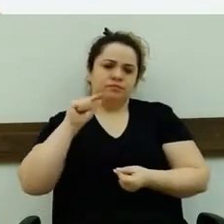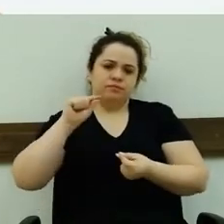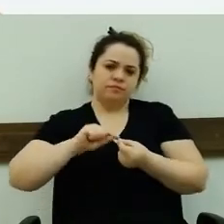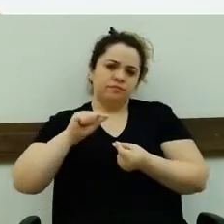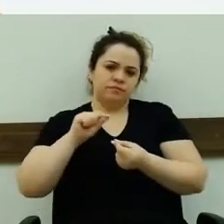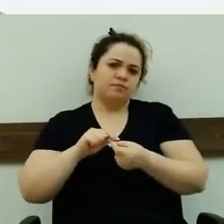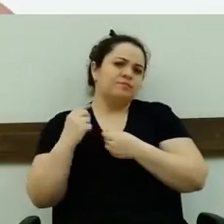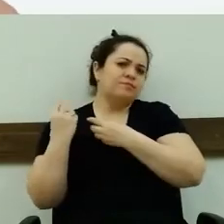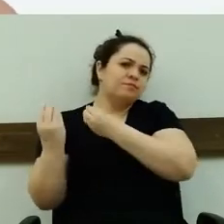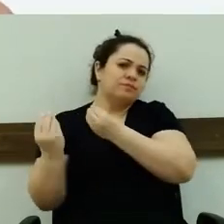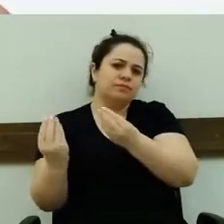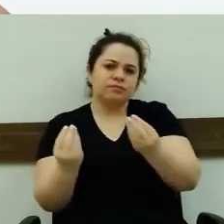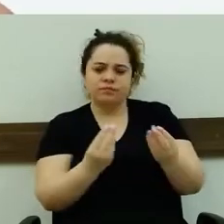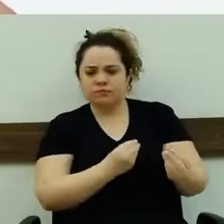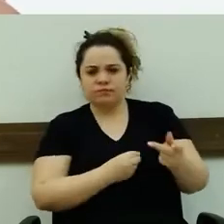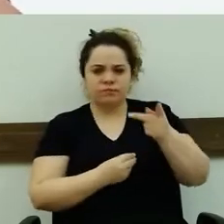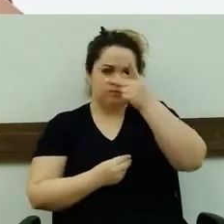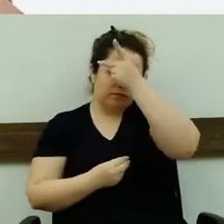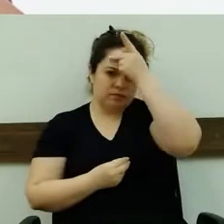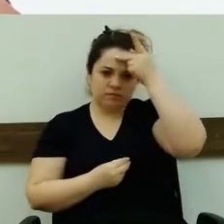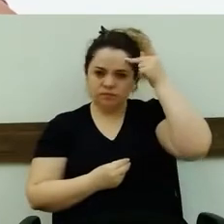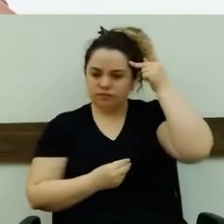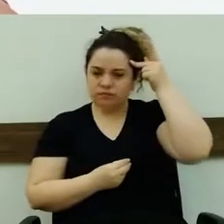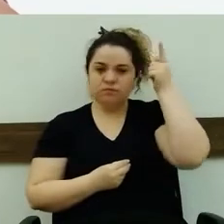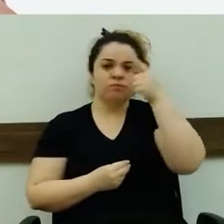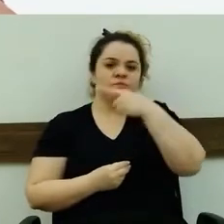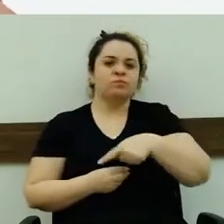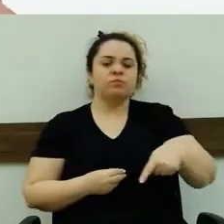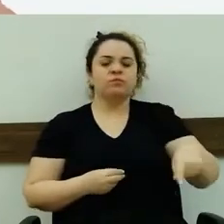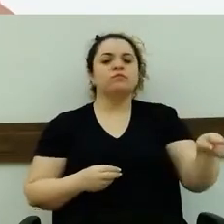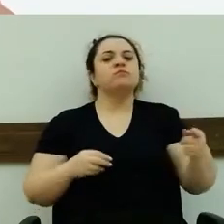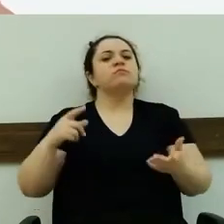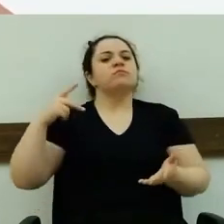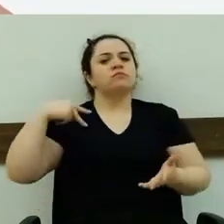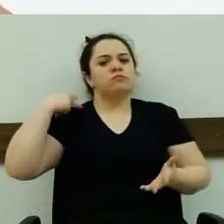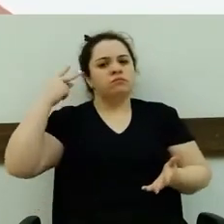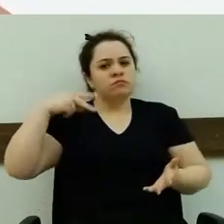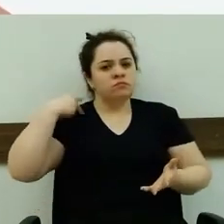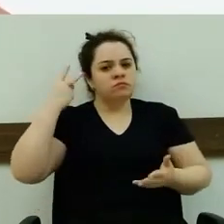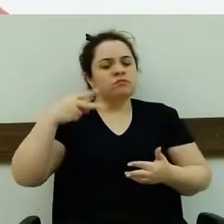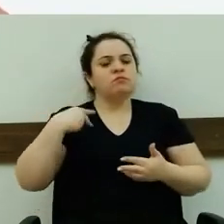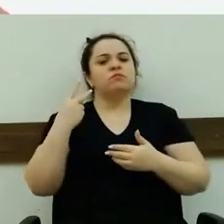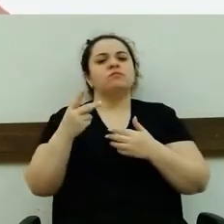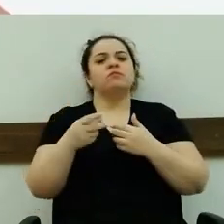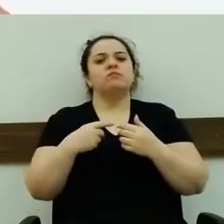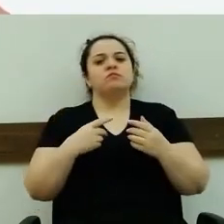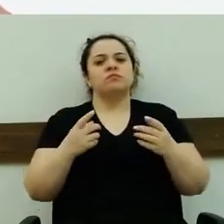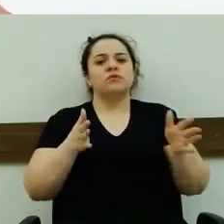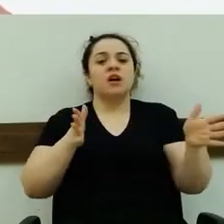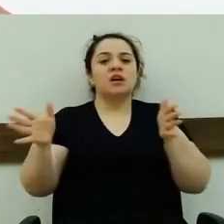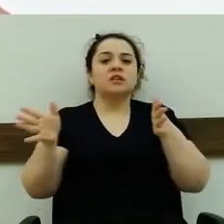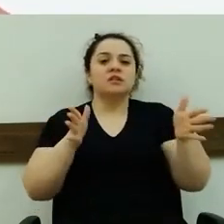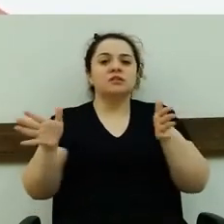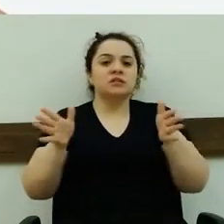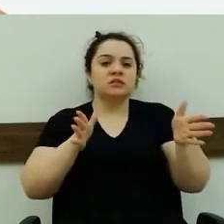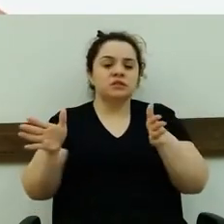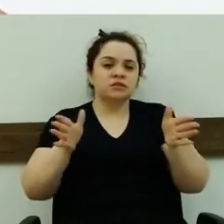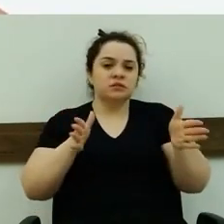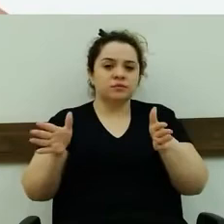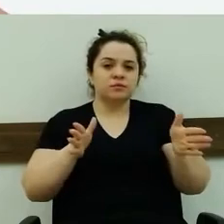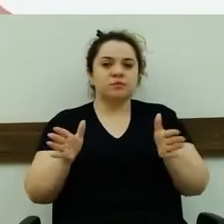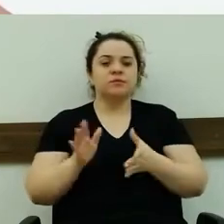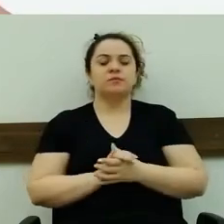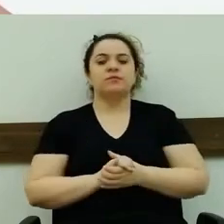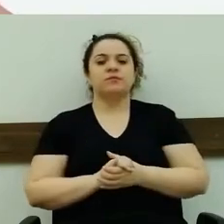essas pessoas. Nós, como legislador desse município, nas questões de acesso, de acessibilidade.